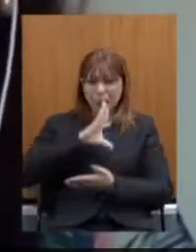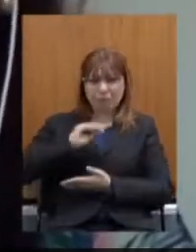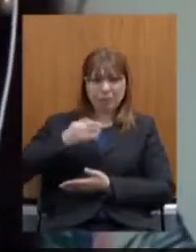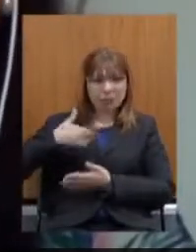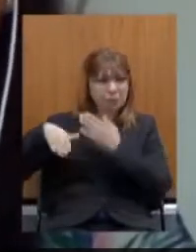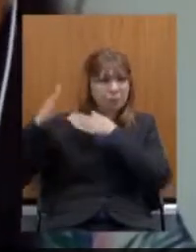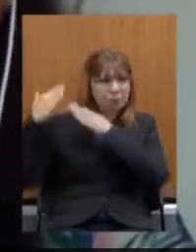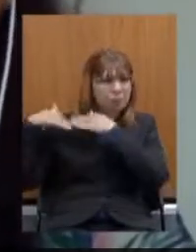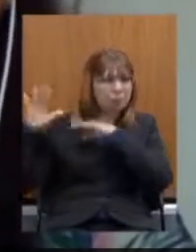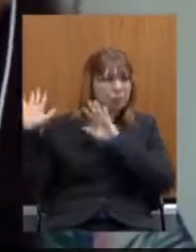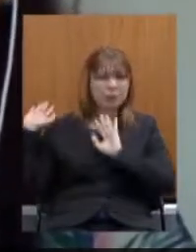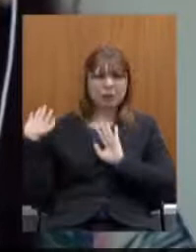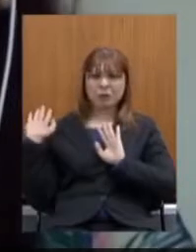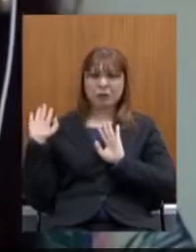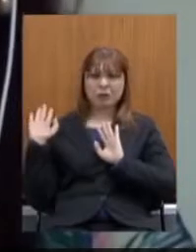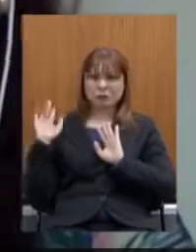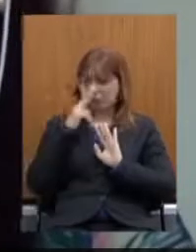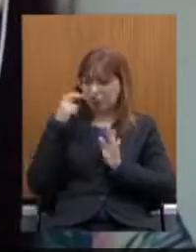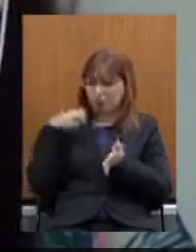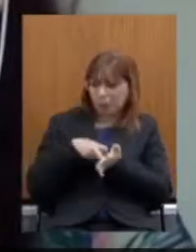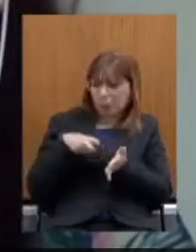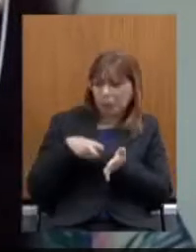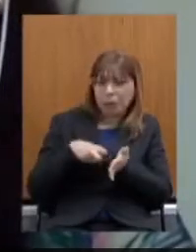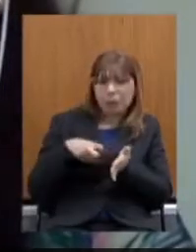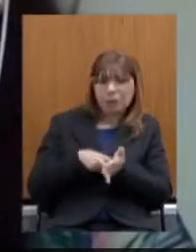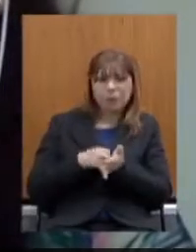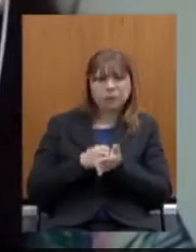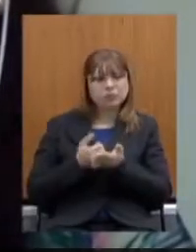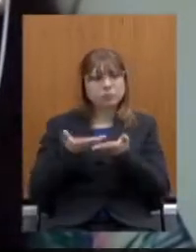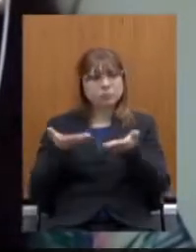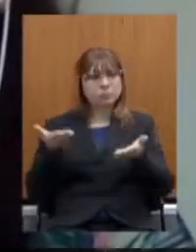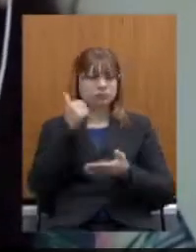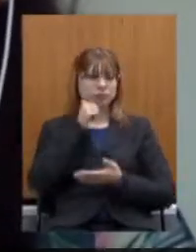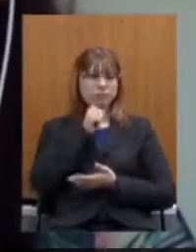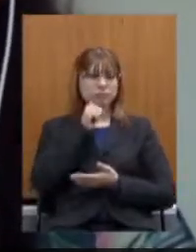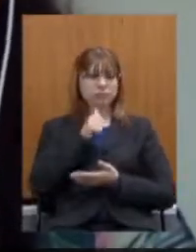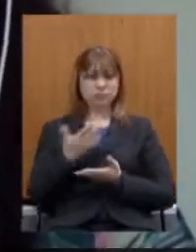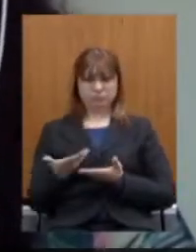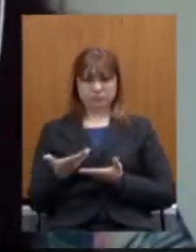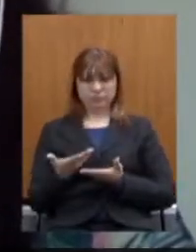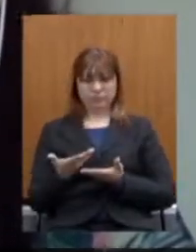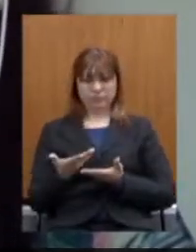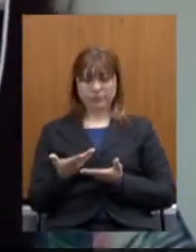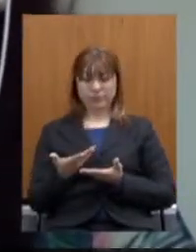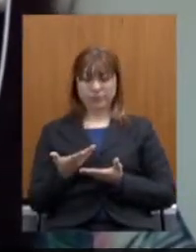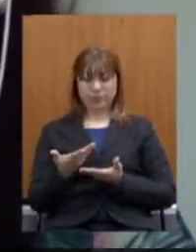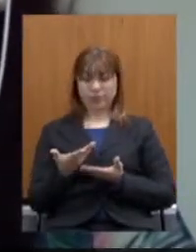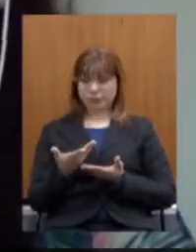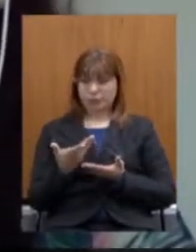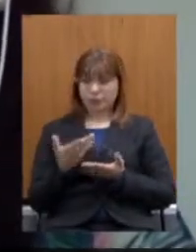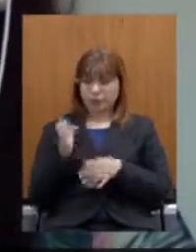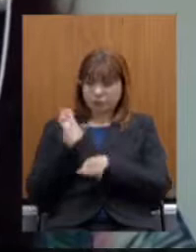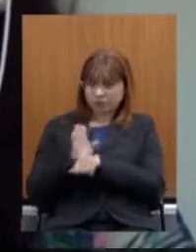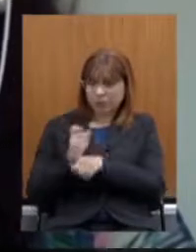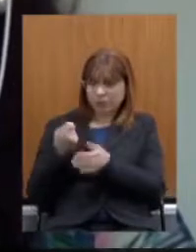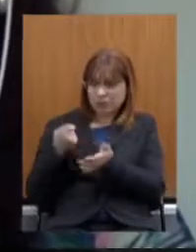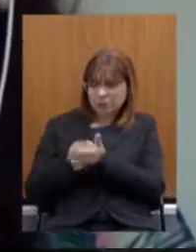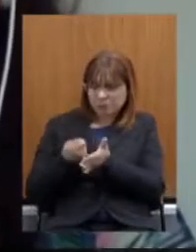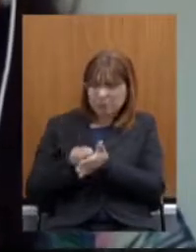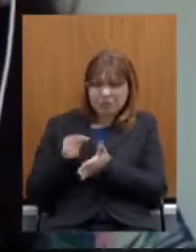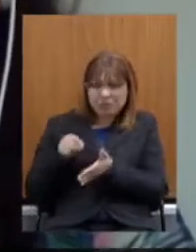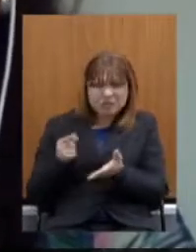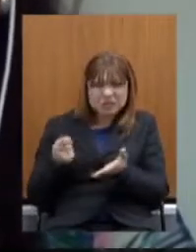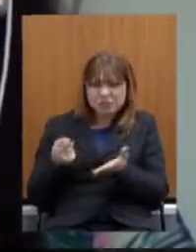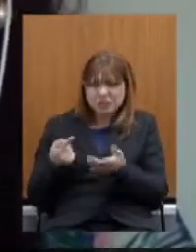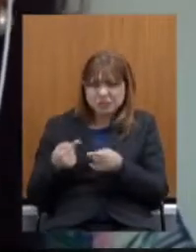reprovável, punitiva com as mulheres? Não há nada que obrigue o Estado a isso e